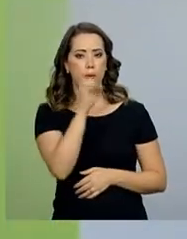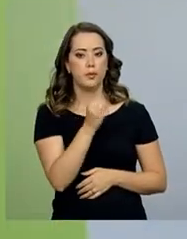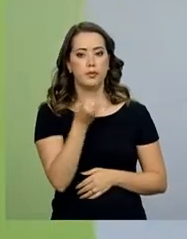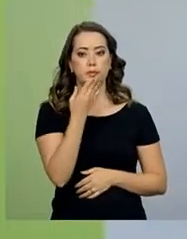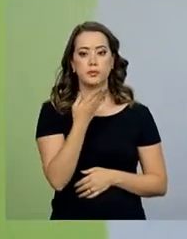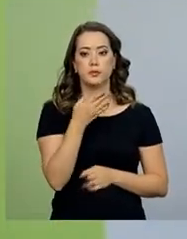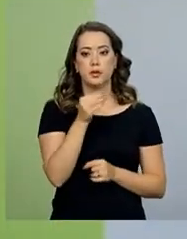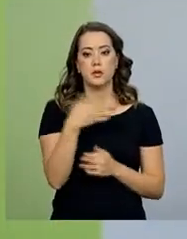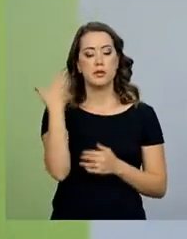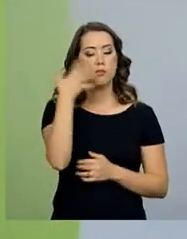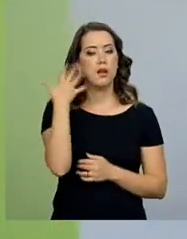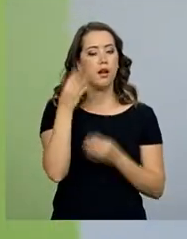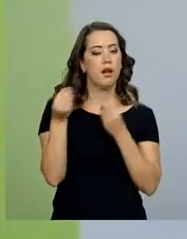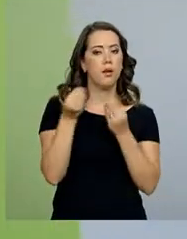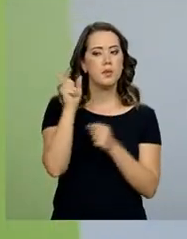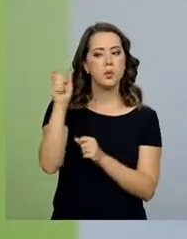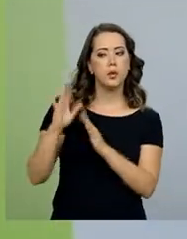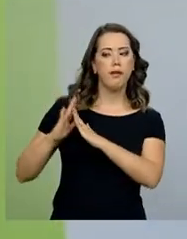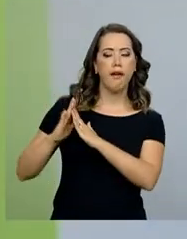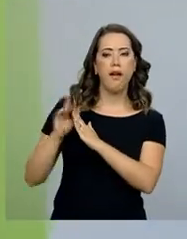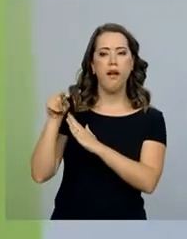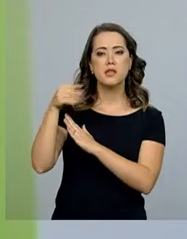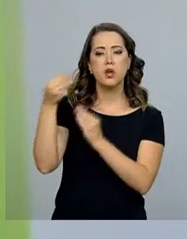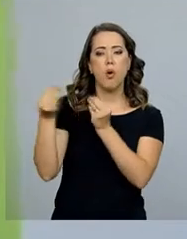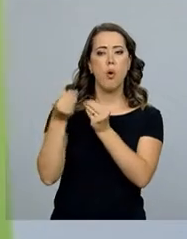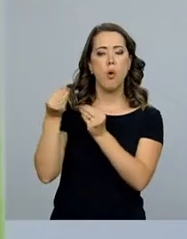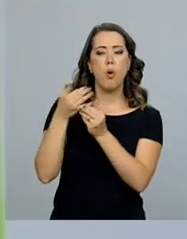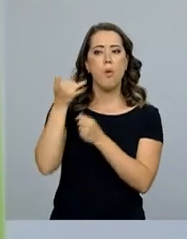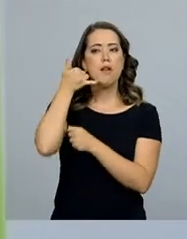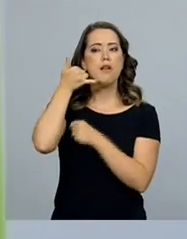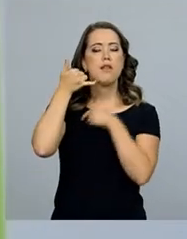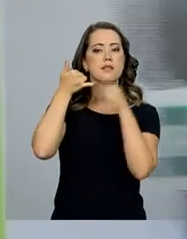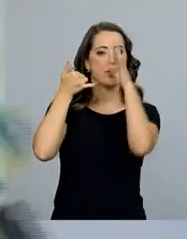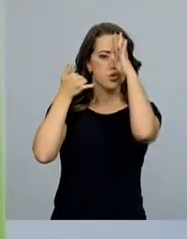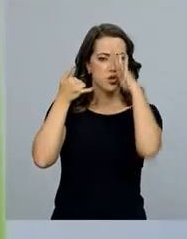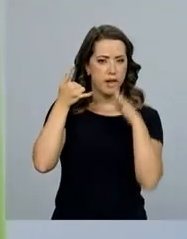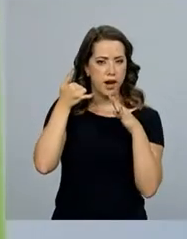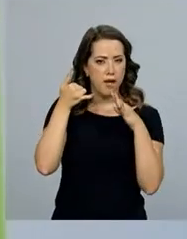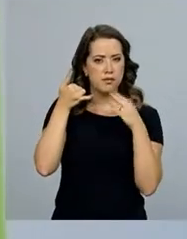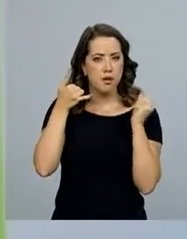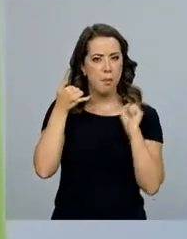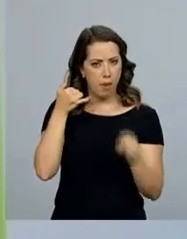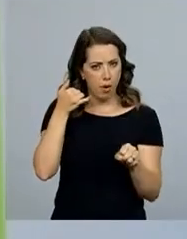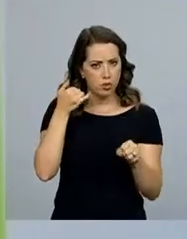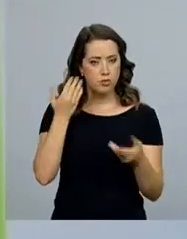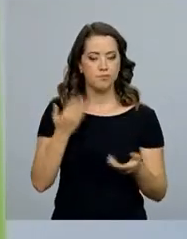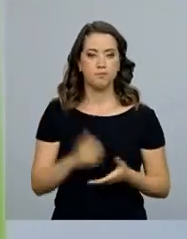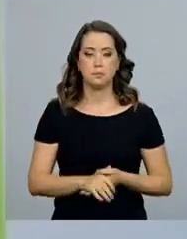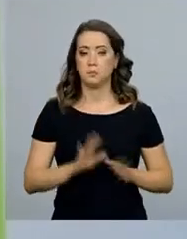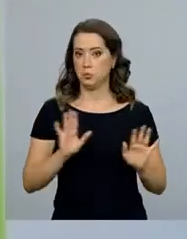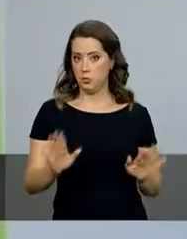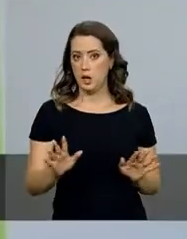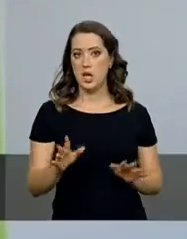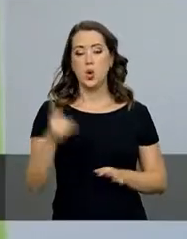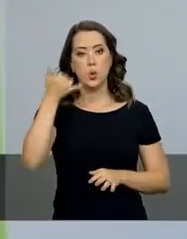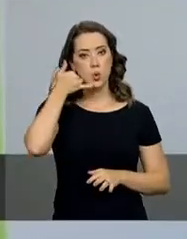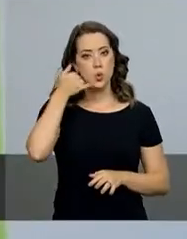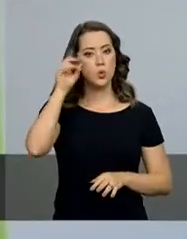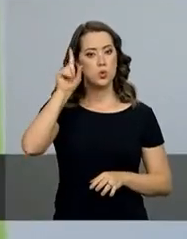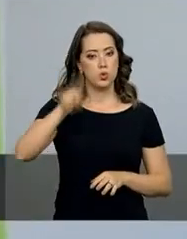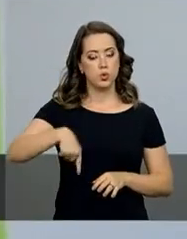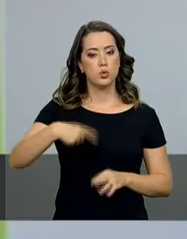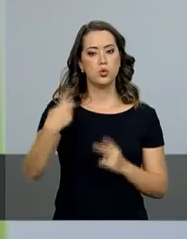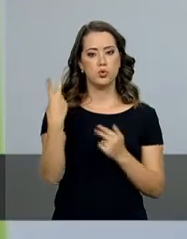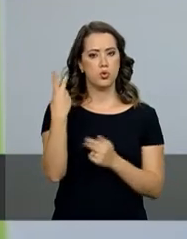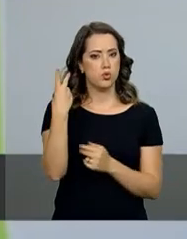peço para começar explicando para quem está em casa como que essas chamadas podem ser feitas. A ligação é normal. O uso é como se